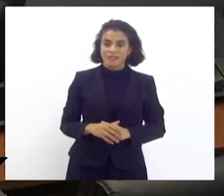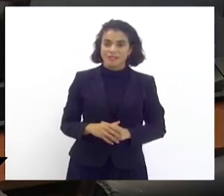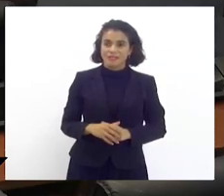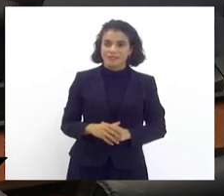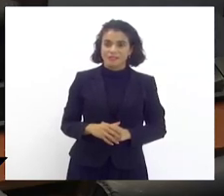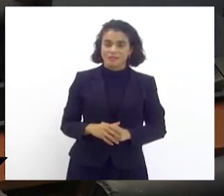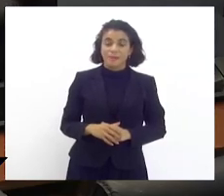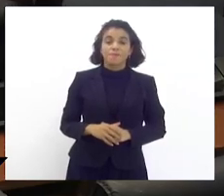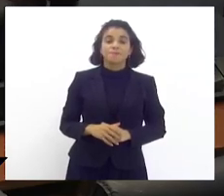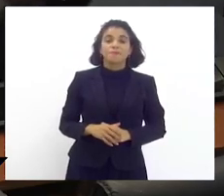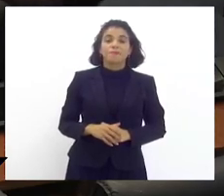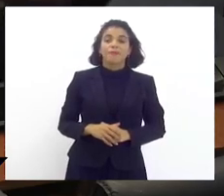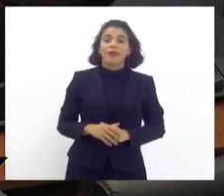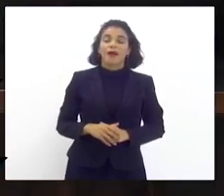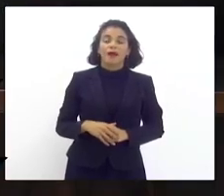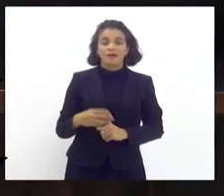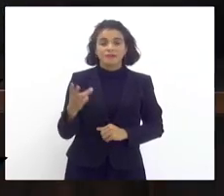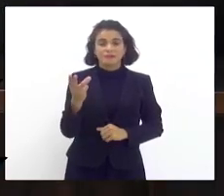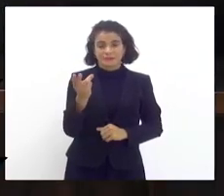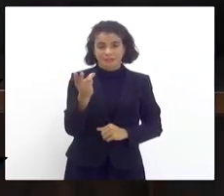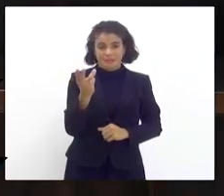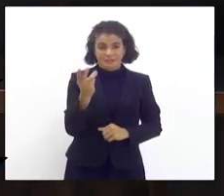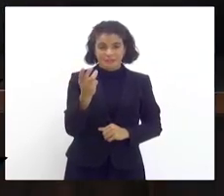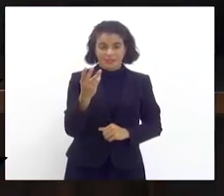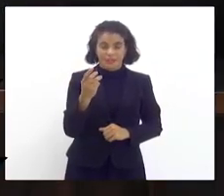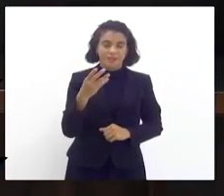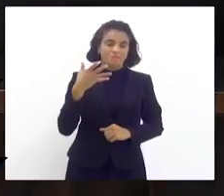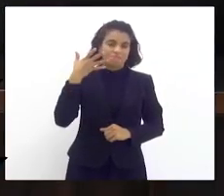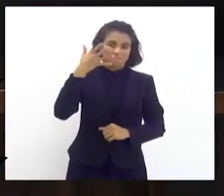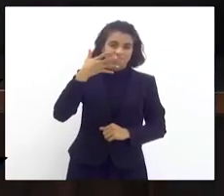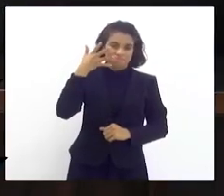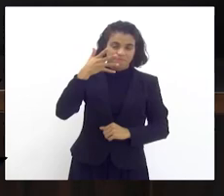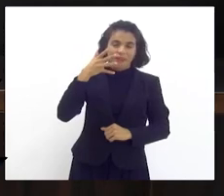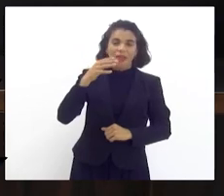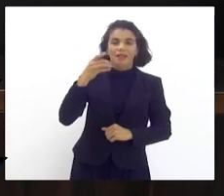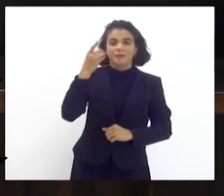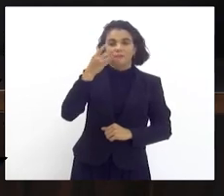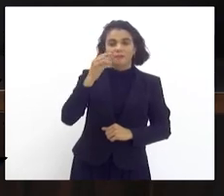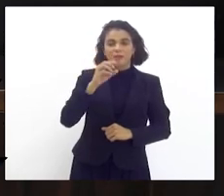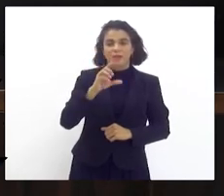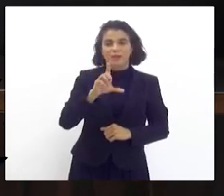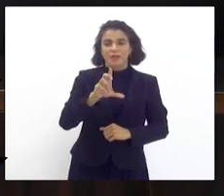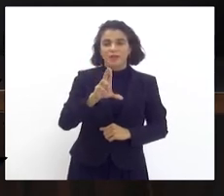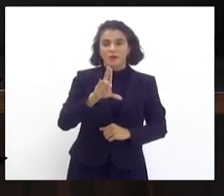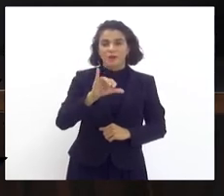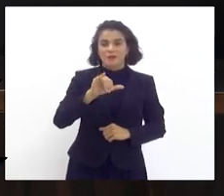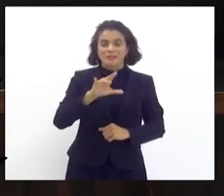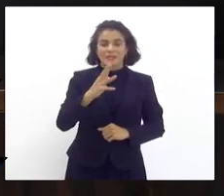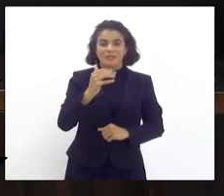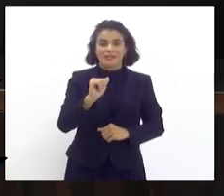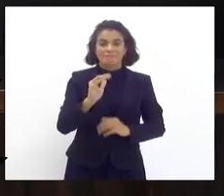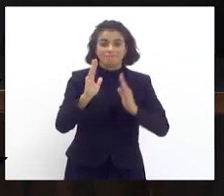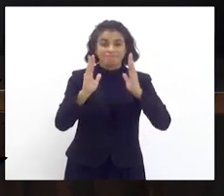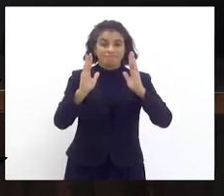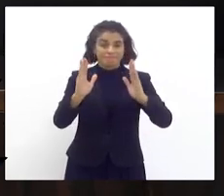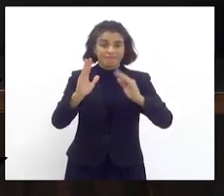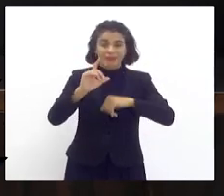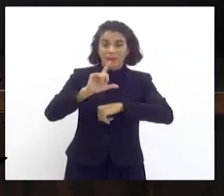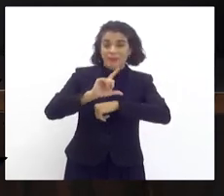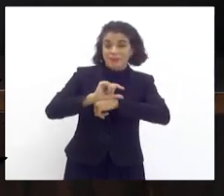A próxima oradora escrita é a nova deputada Lucinha. vossa excelência dispõe de